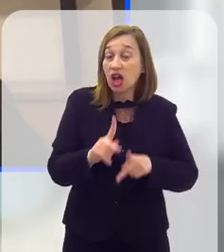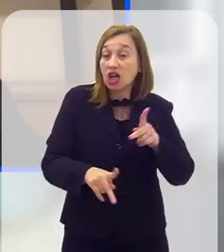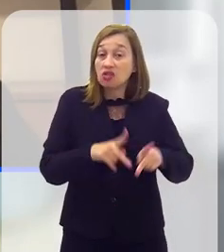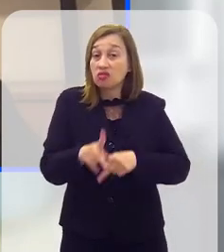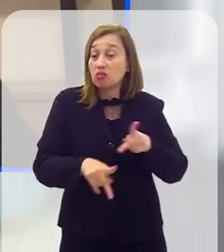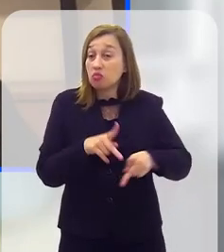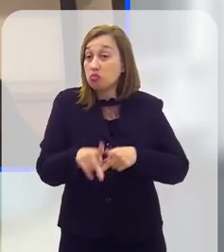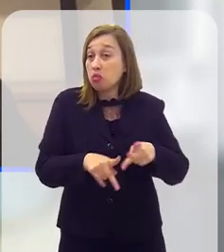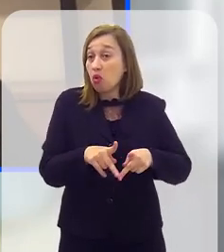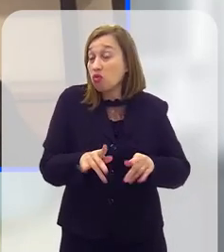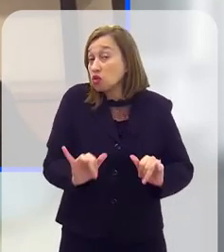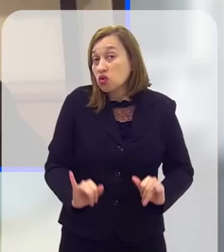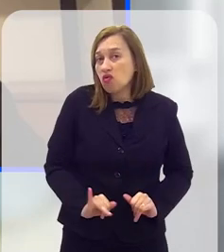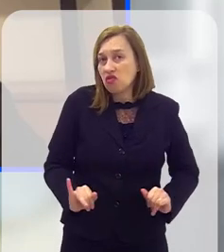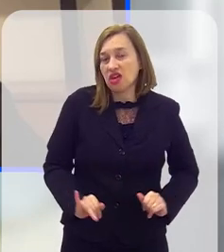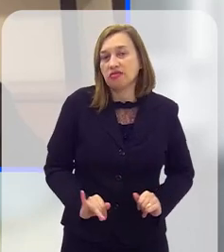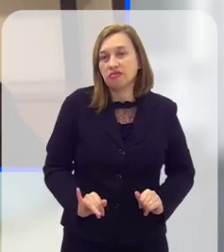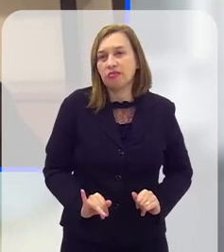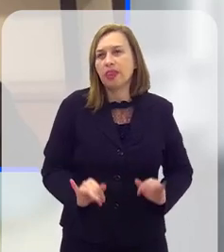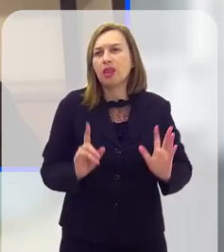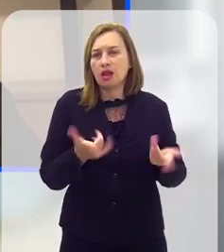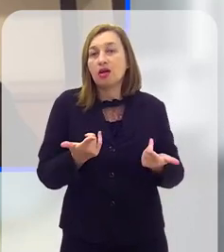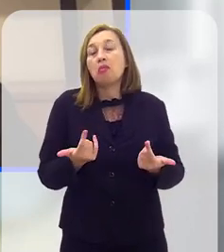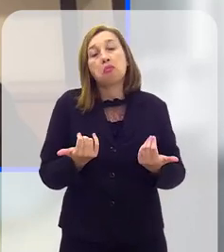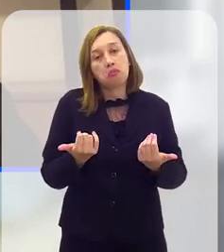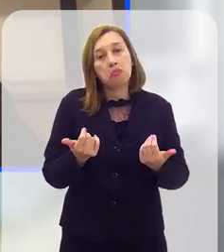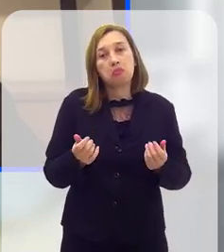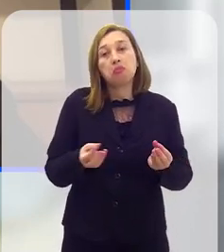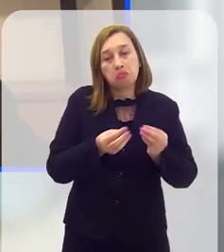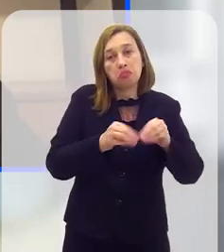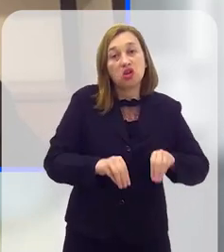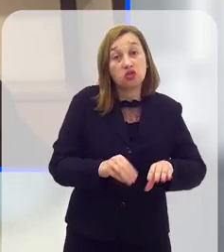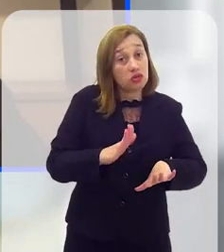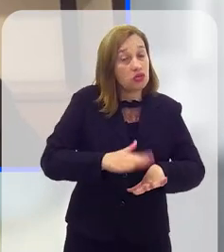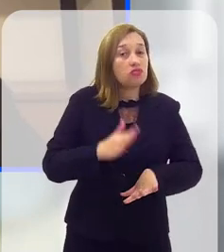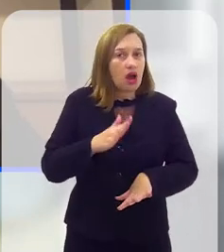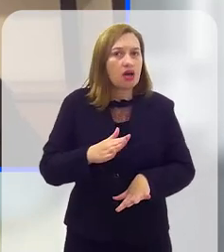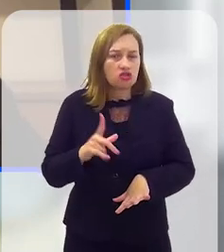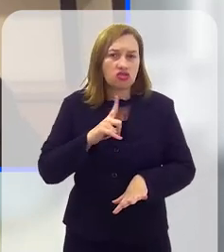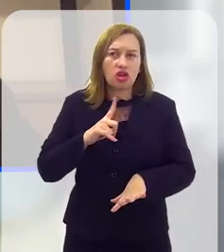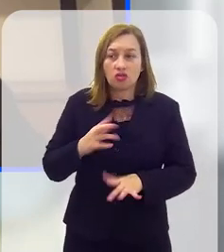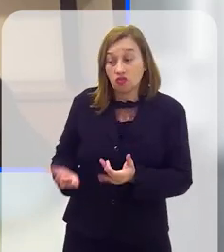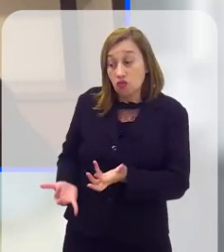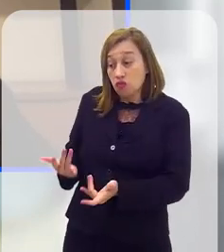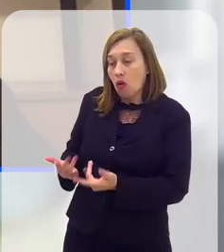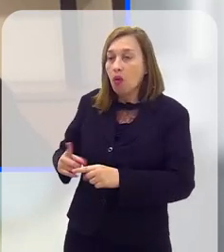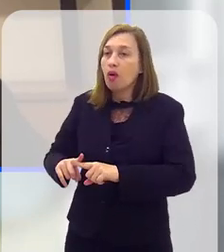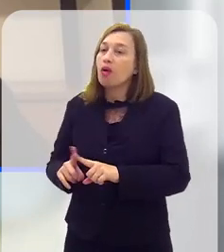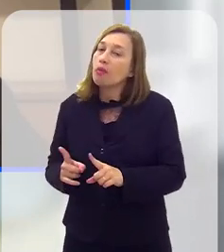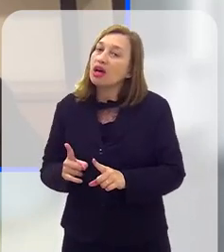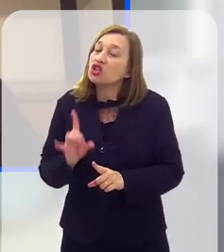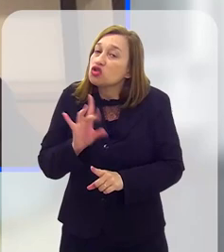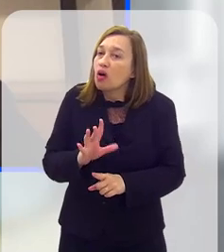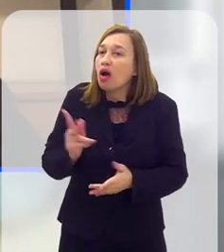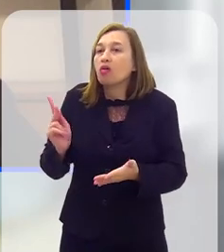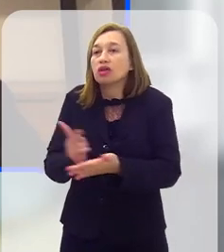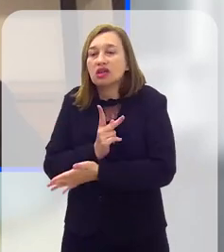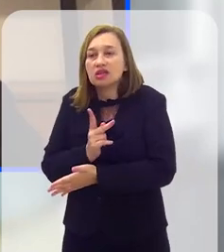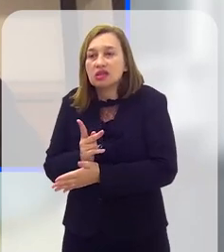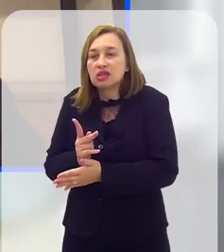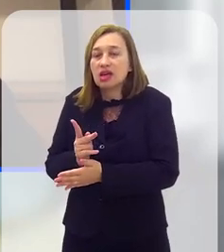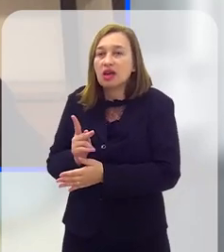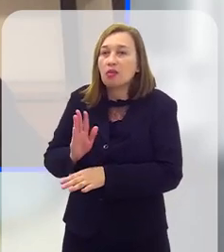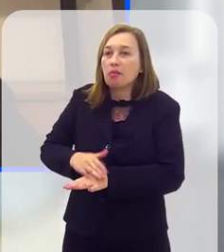dessas situações como aconteceram agora em Teresópolis, que é muito crítica e muito... Poderia ser uma catástrofe muito maior, mas, por